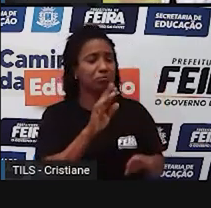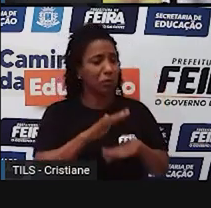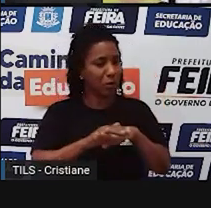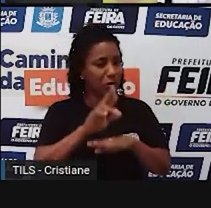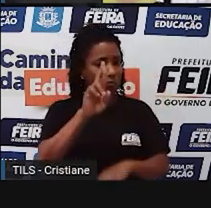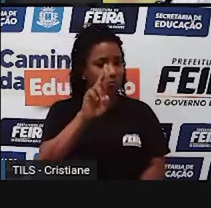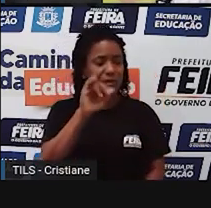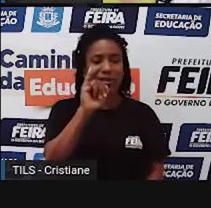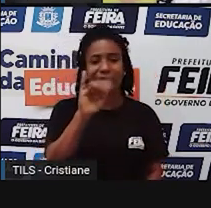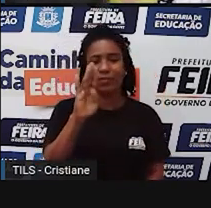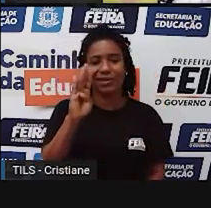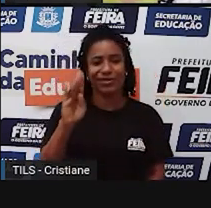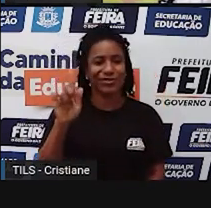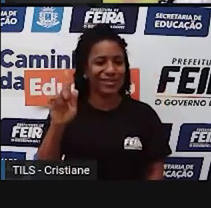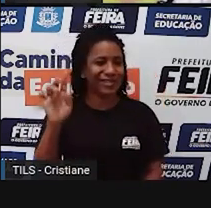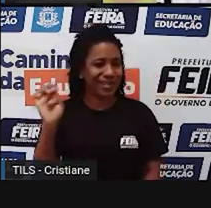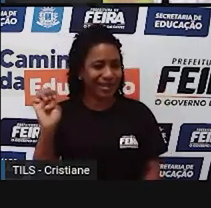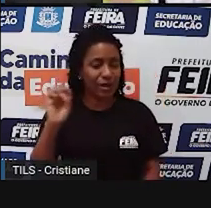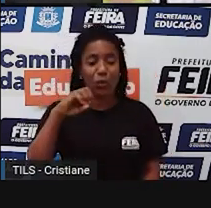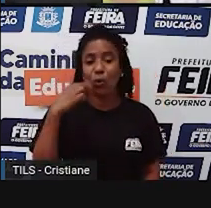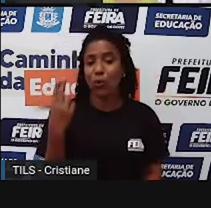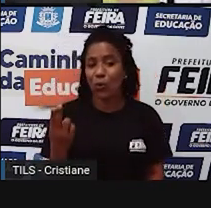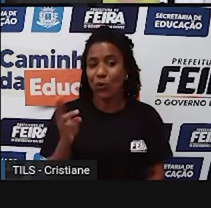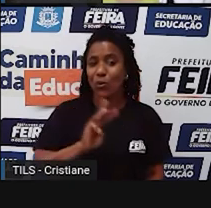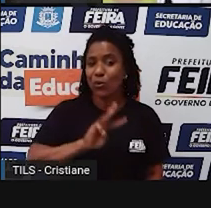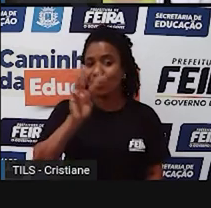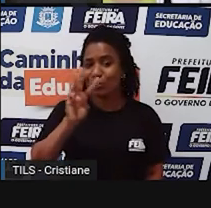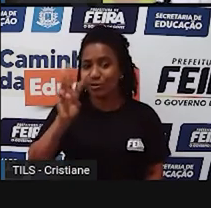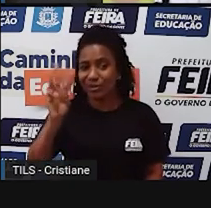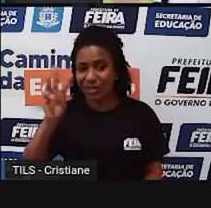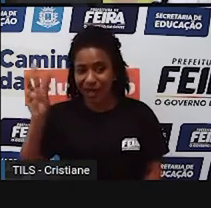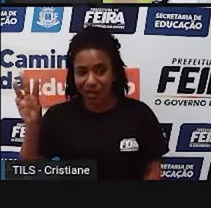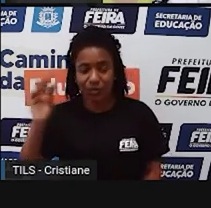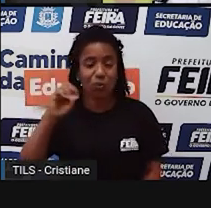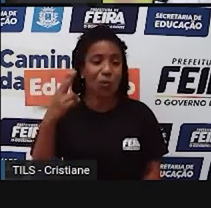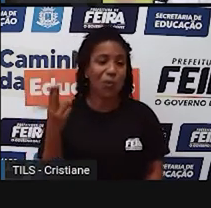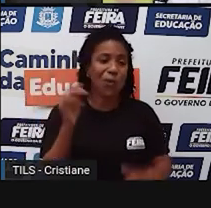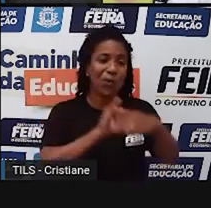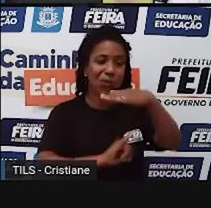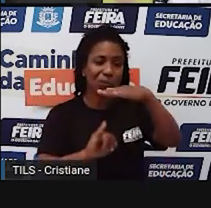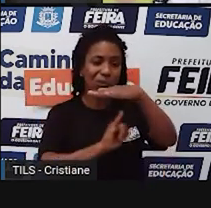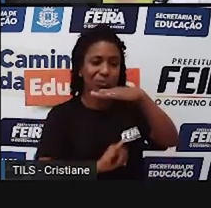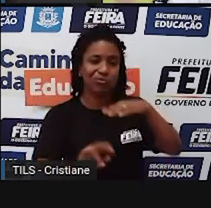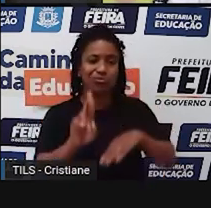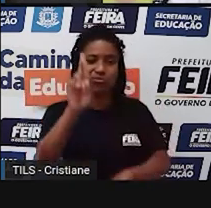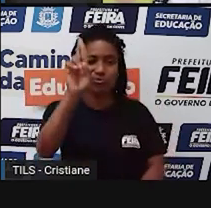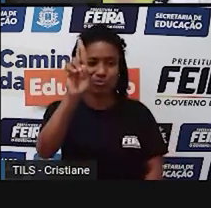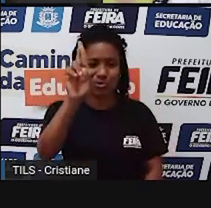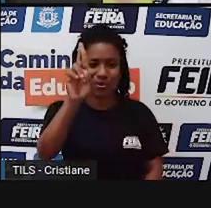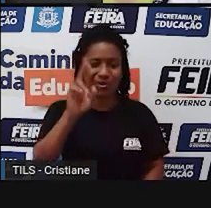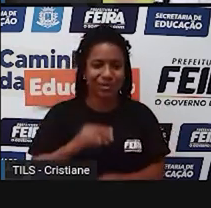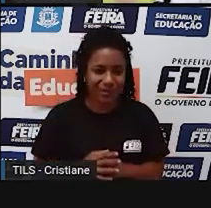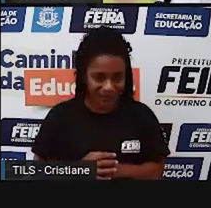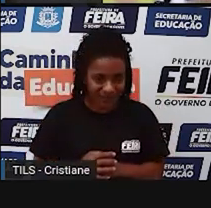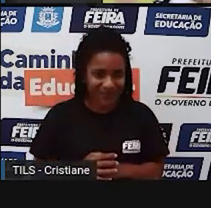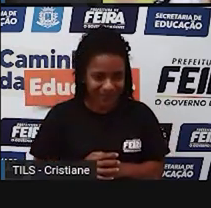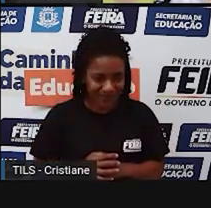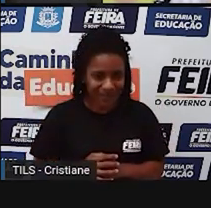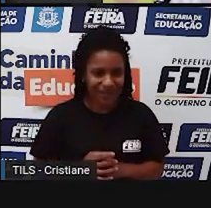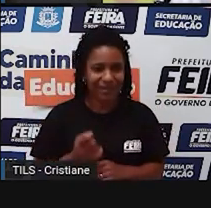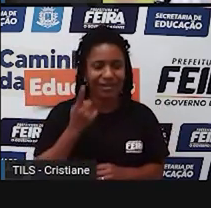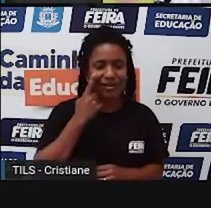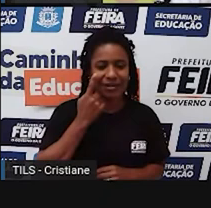site tal, foi o instituto tal. Então, na realidade, né, o do Brasil, os mapas,